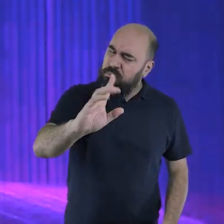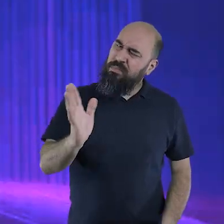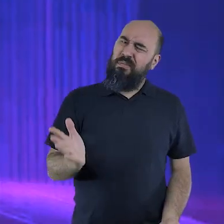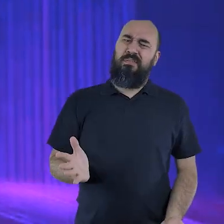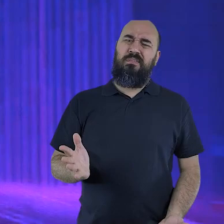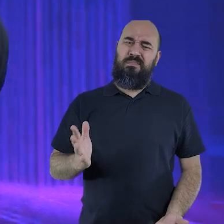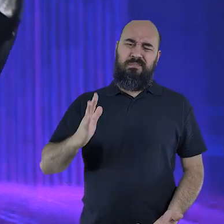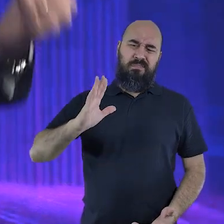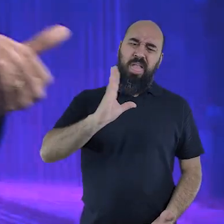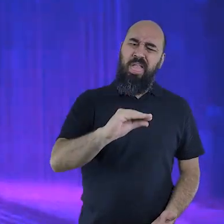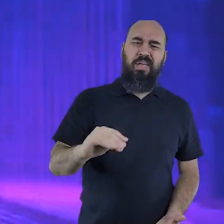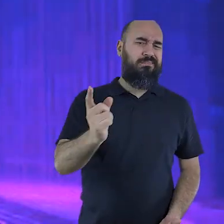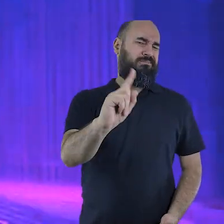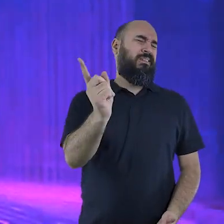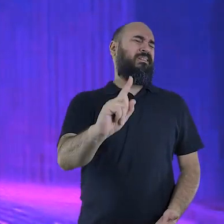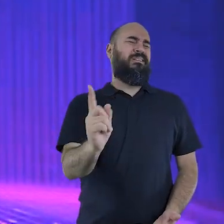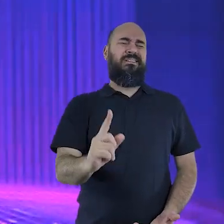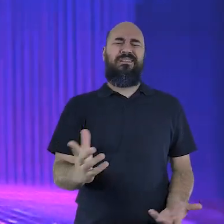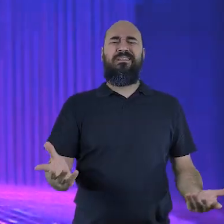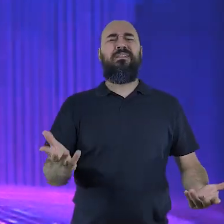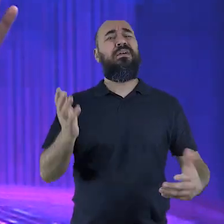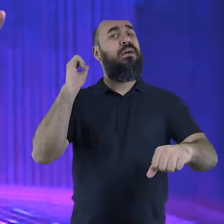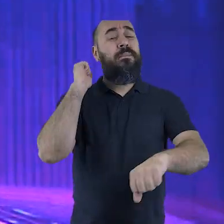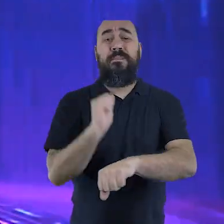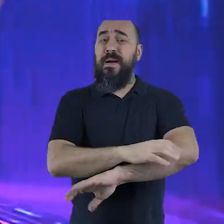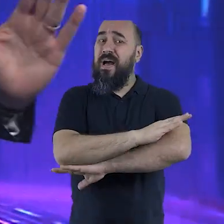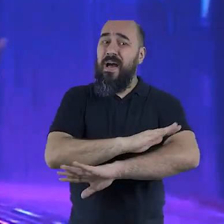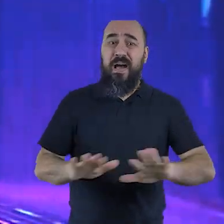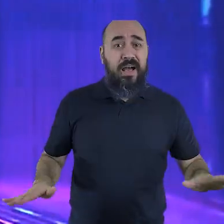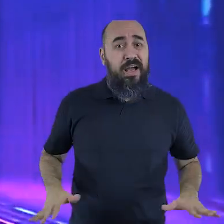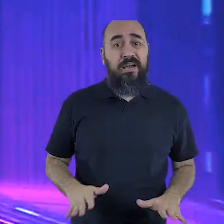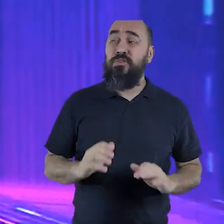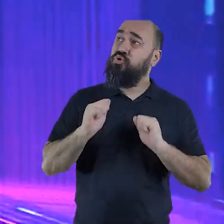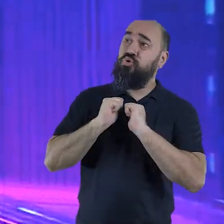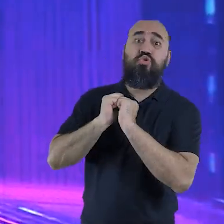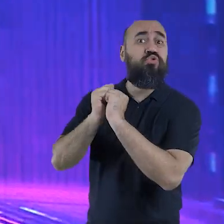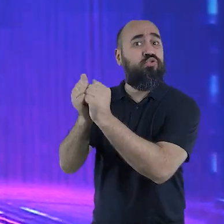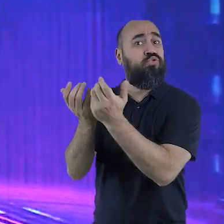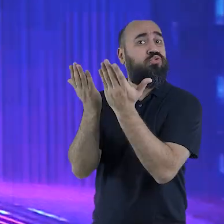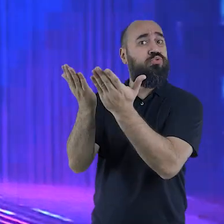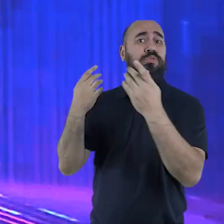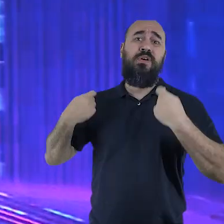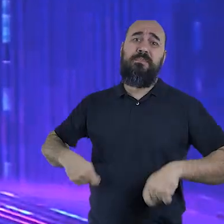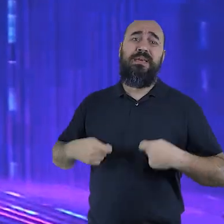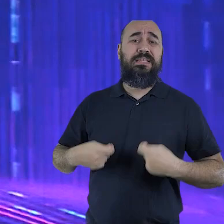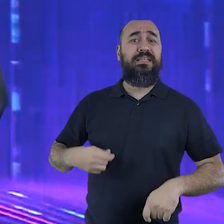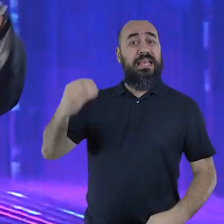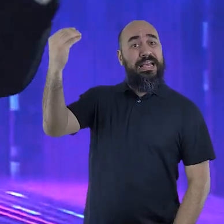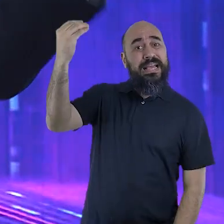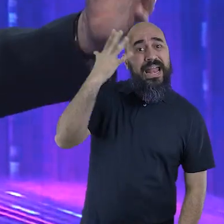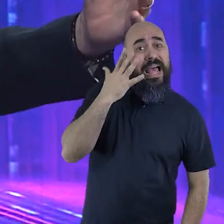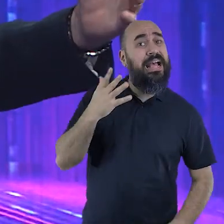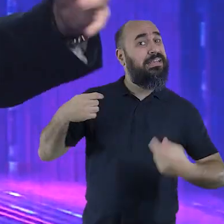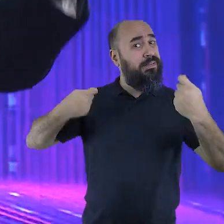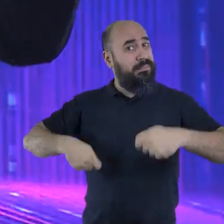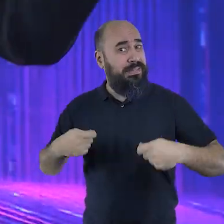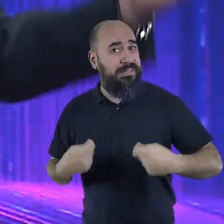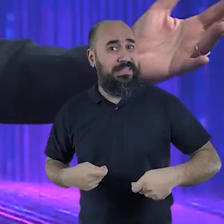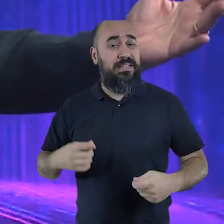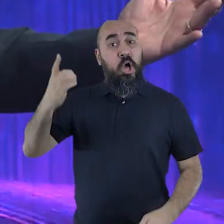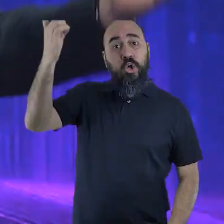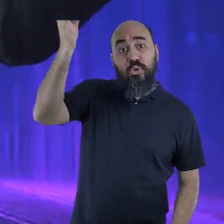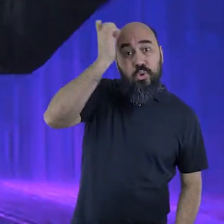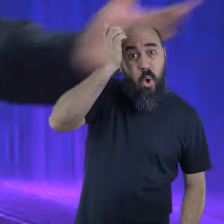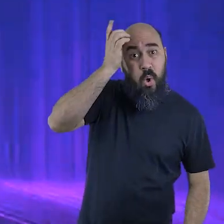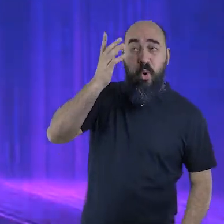o começo de uma nova vida não fique mais longe do Senhor aproxime-se dele aproxime-se da graça do